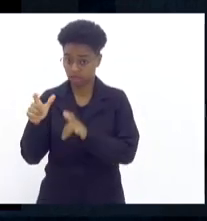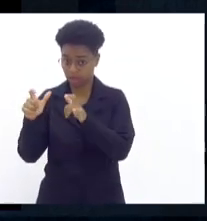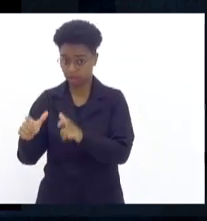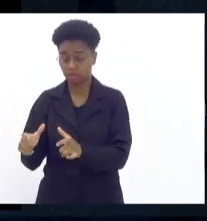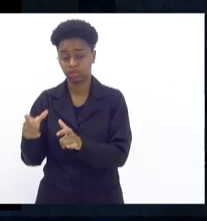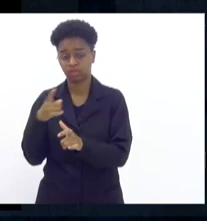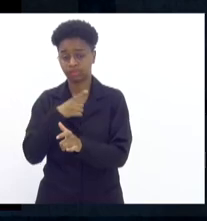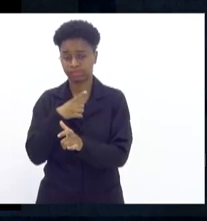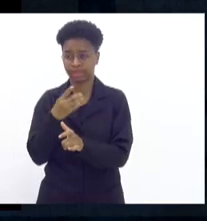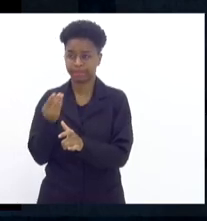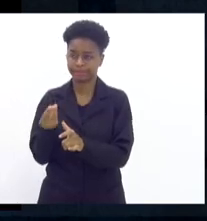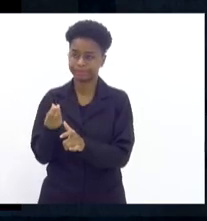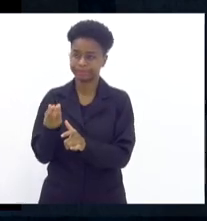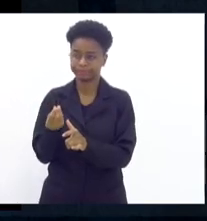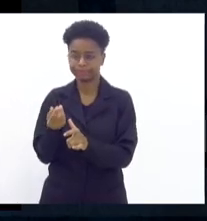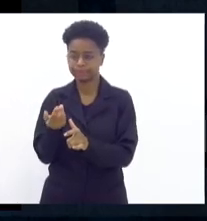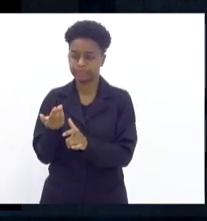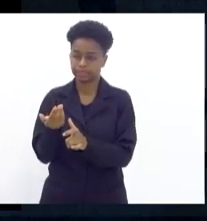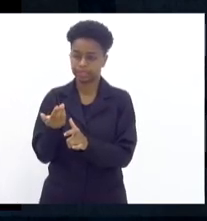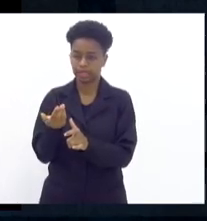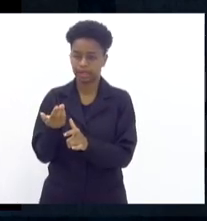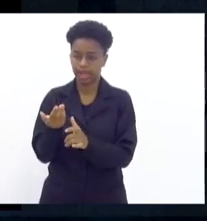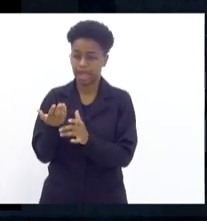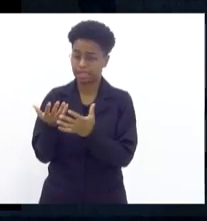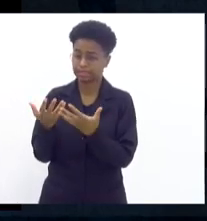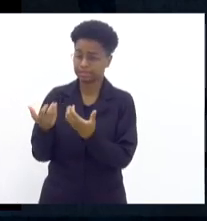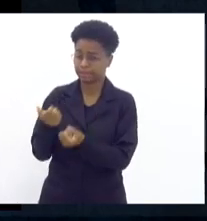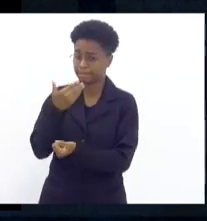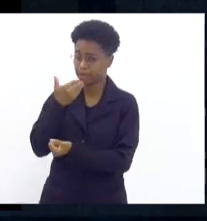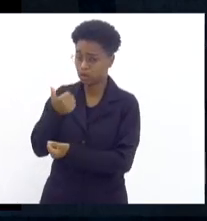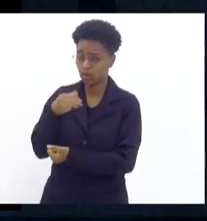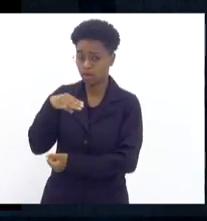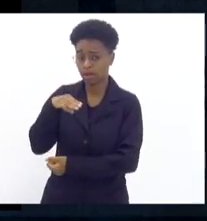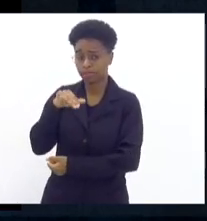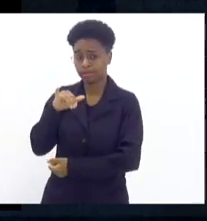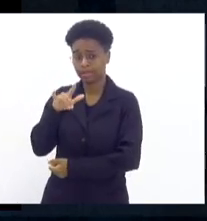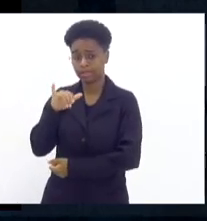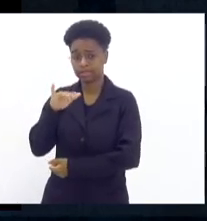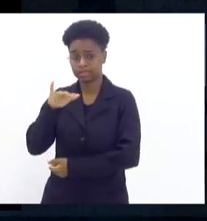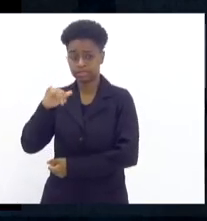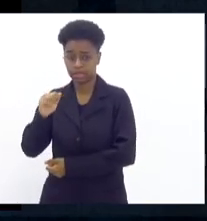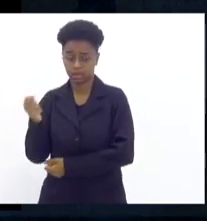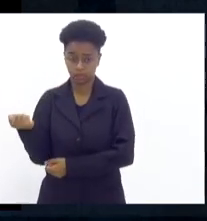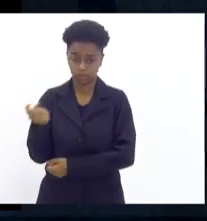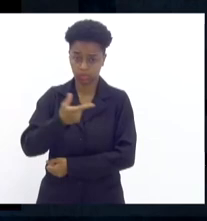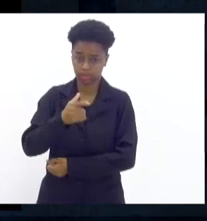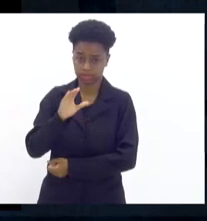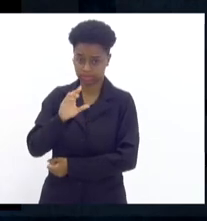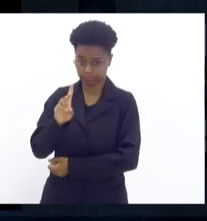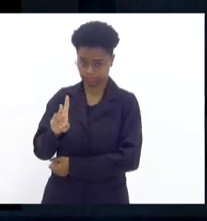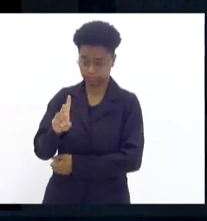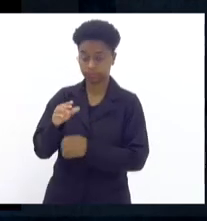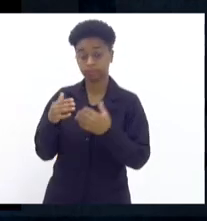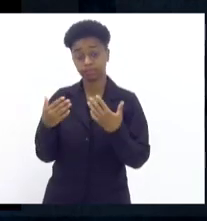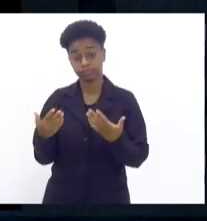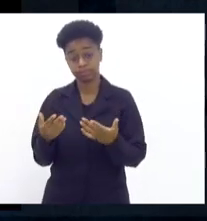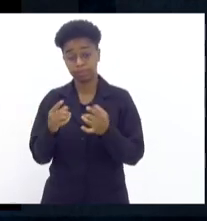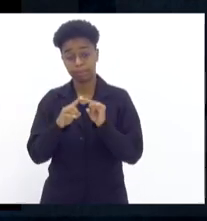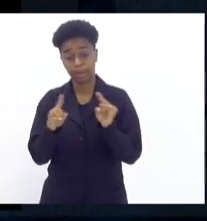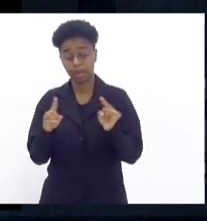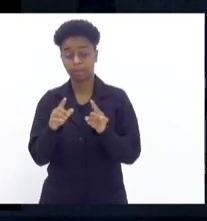tendência em aceitar mais a milícia do que o Comando Vermelho, mas a polícia